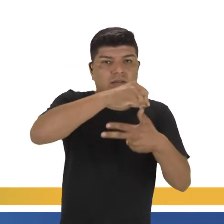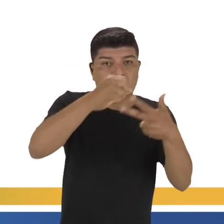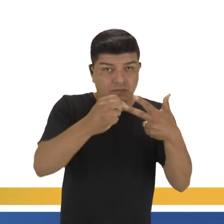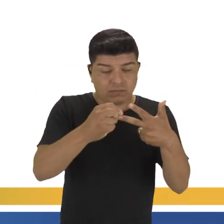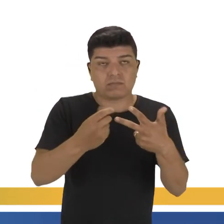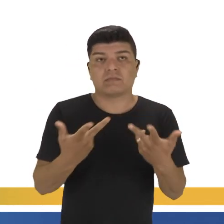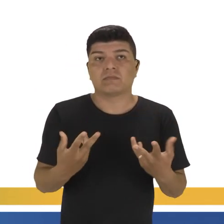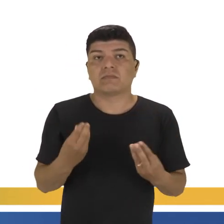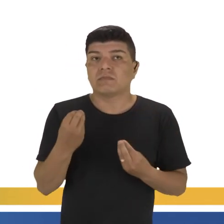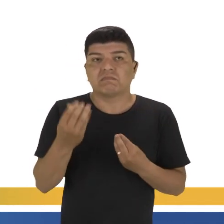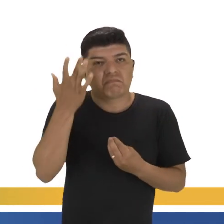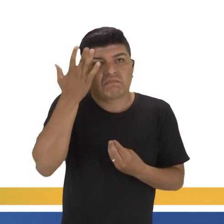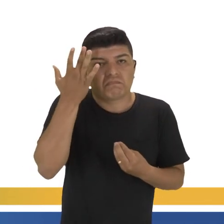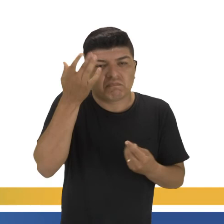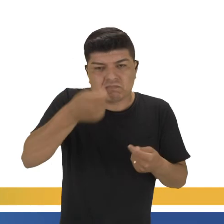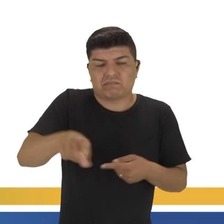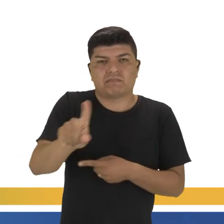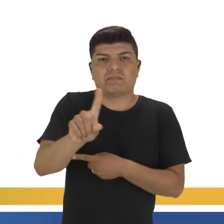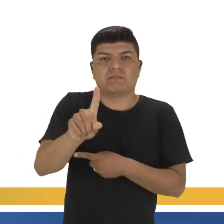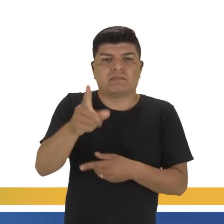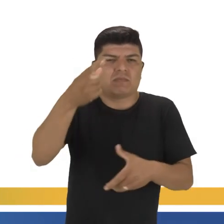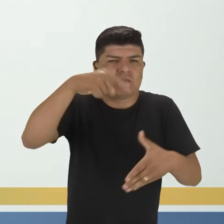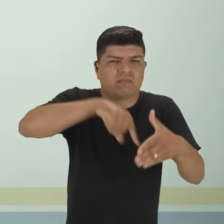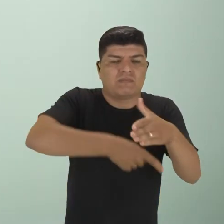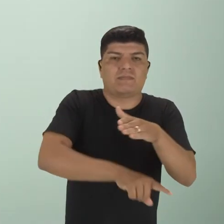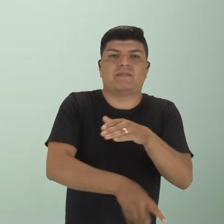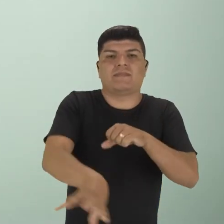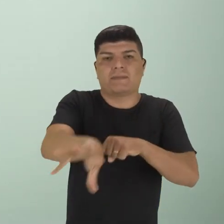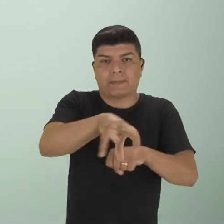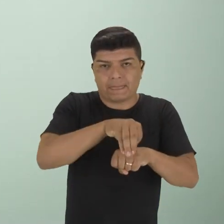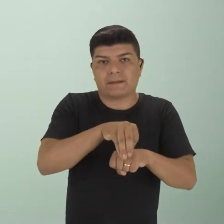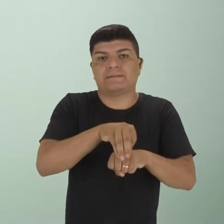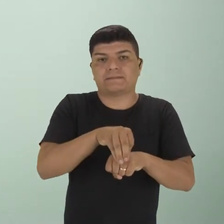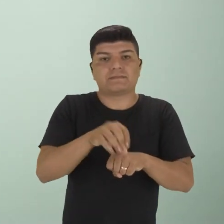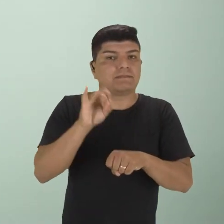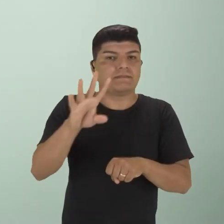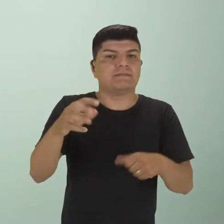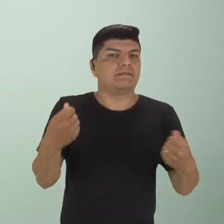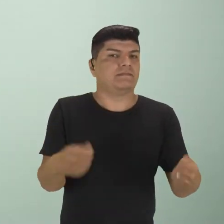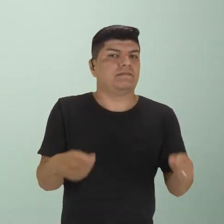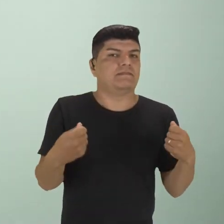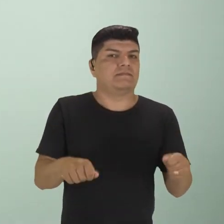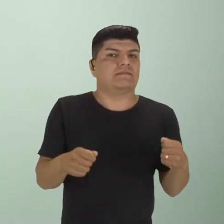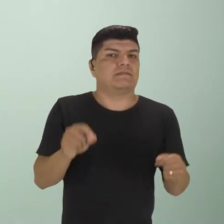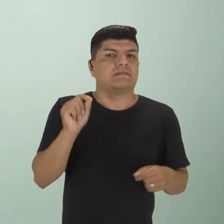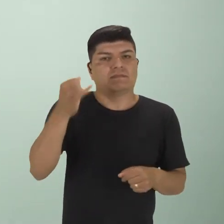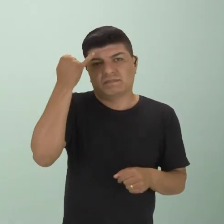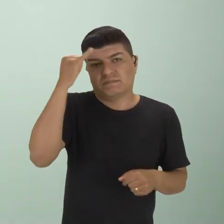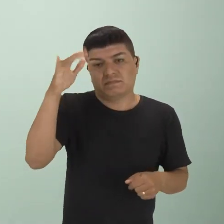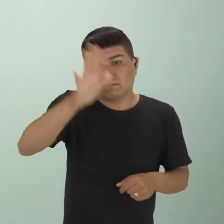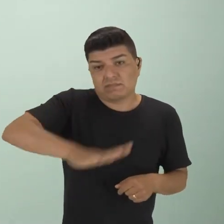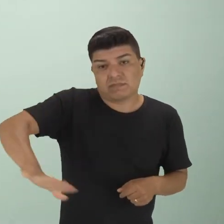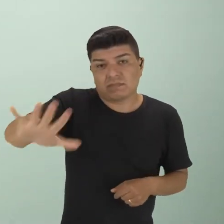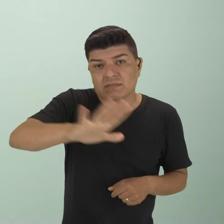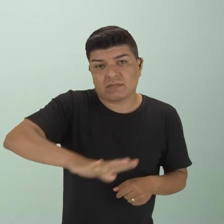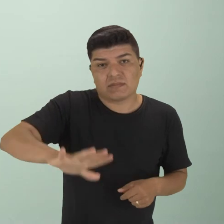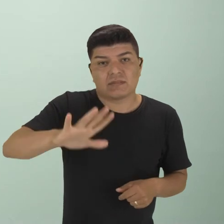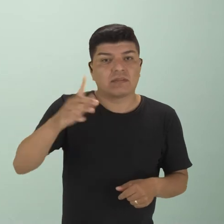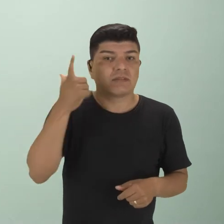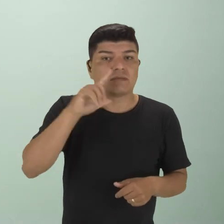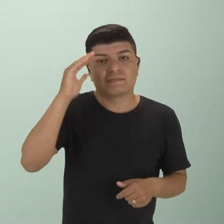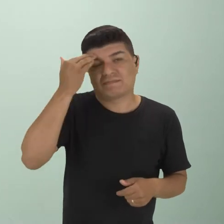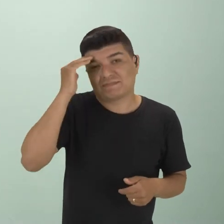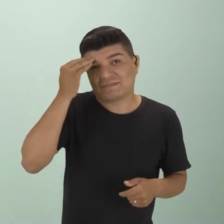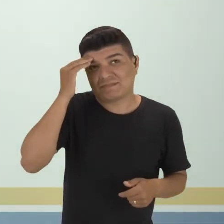tipo de questão. Muitas vezes você não precisa aprofundar tanto no conteúdo, tá? Você precisa aí ter o ideia geral para conseguir